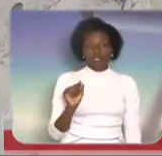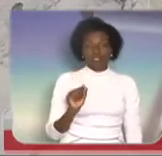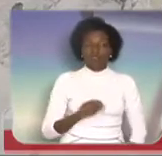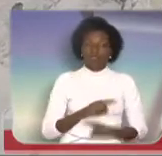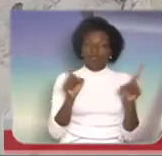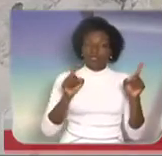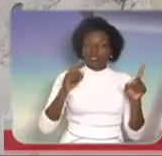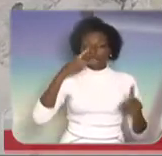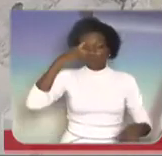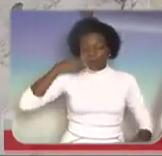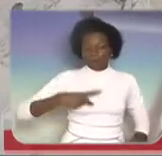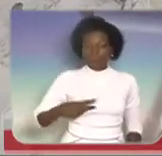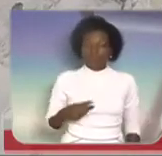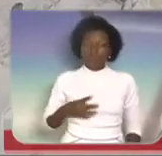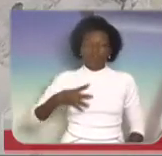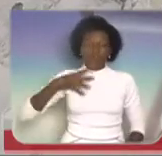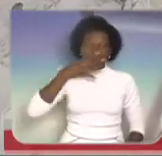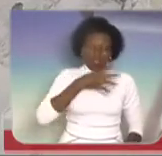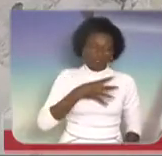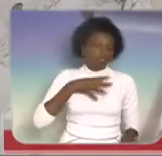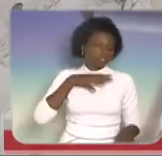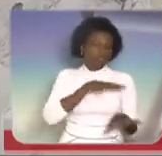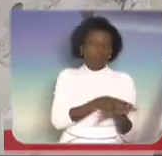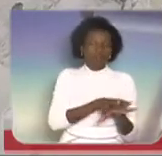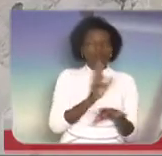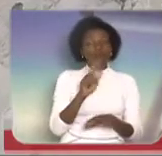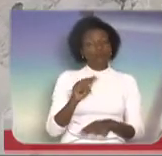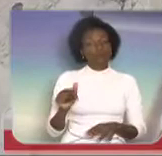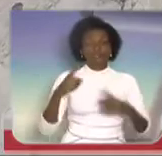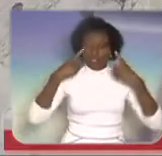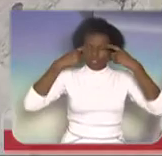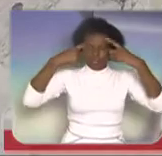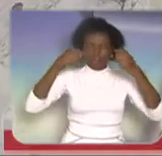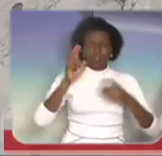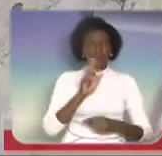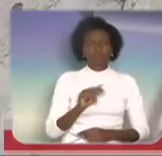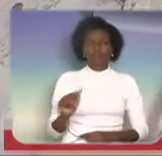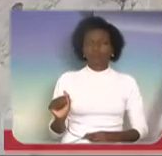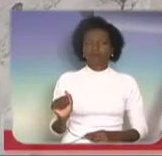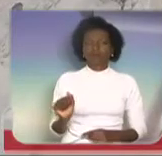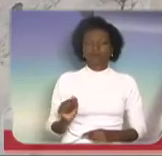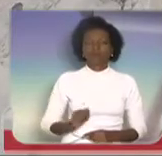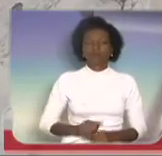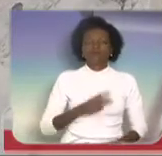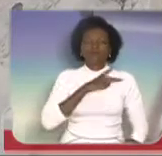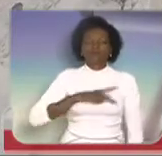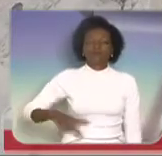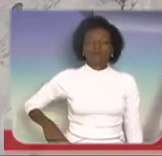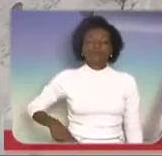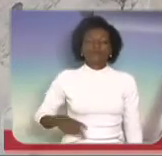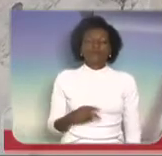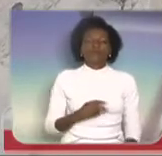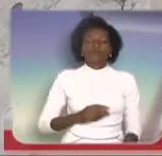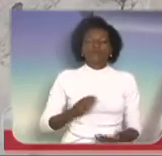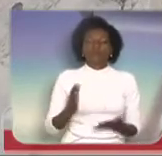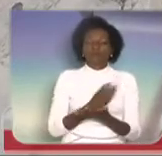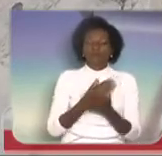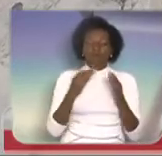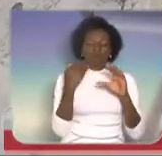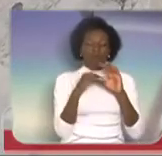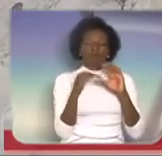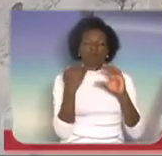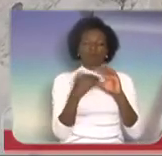pessoal e muito menos, muito menos da violência. Senhora Presidente, eu recebi aqui alguns, tenho recebido alguns e-mails